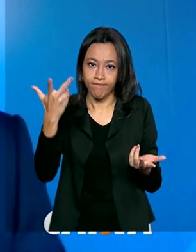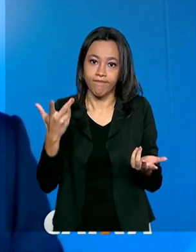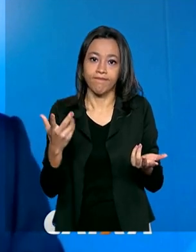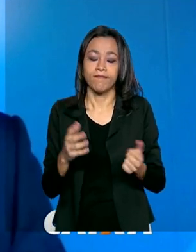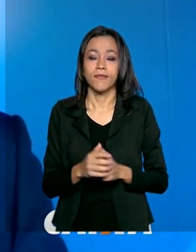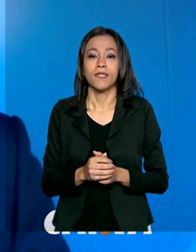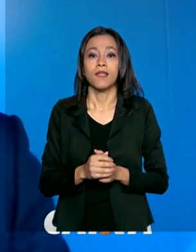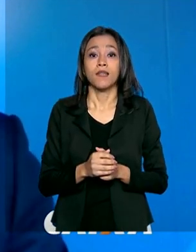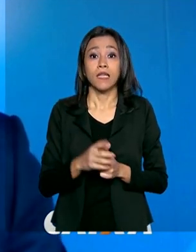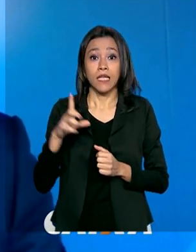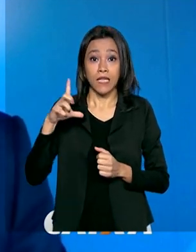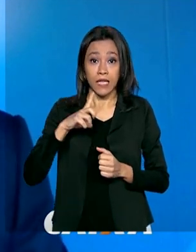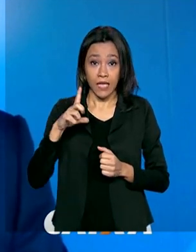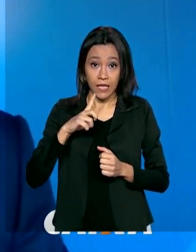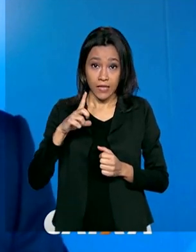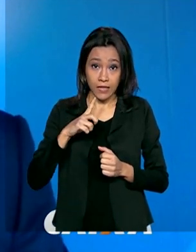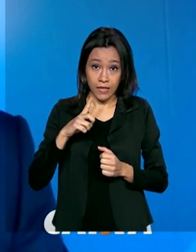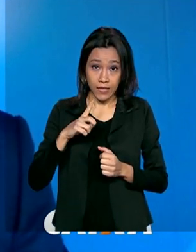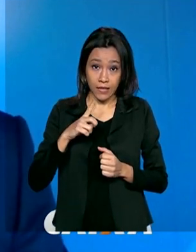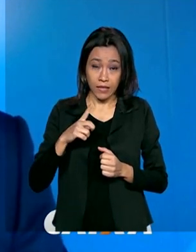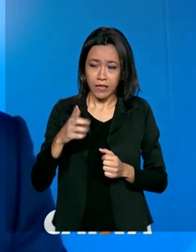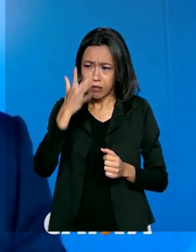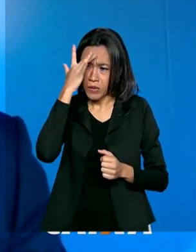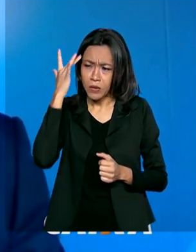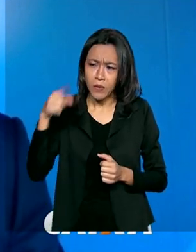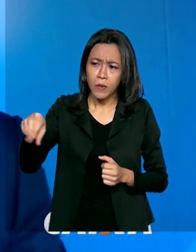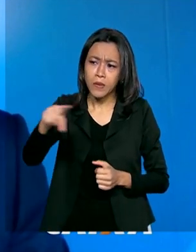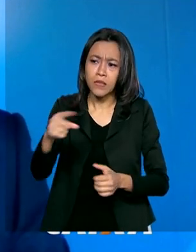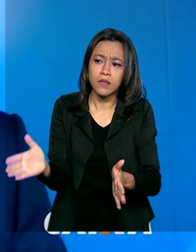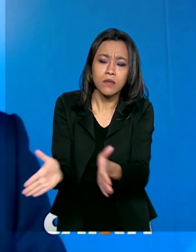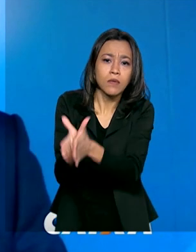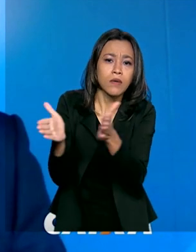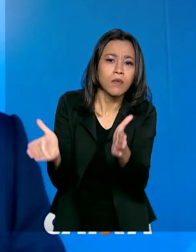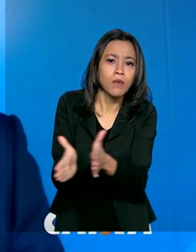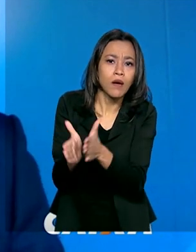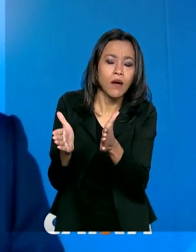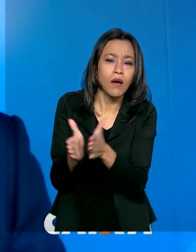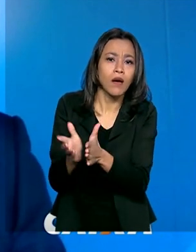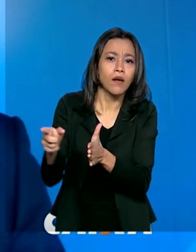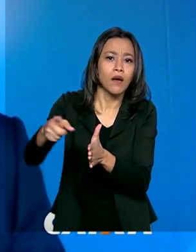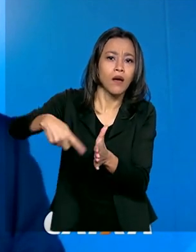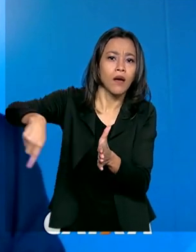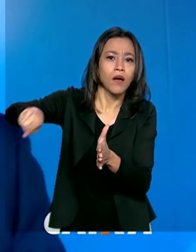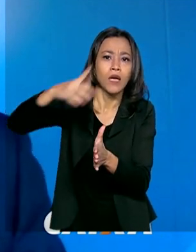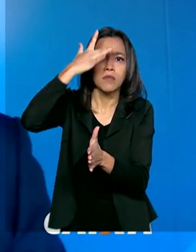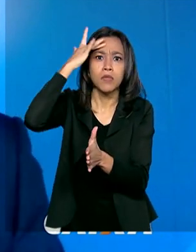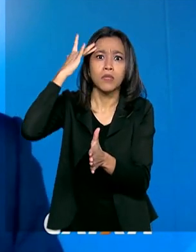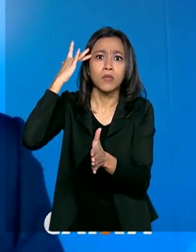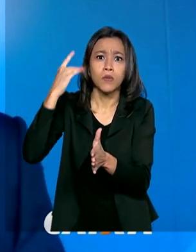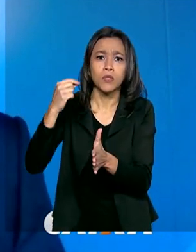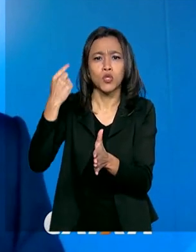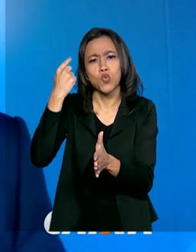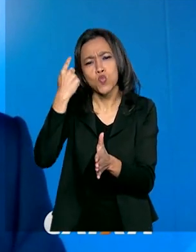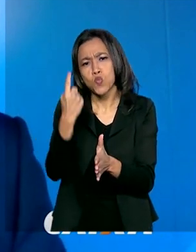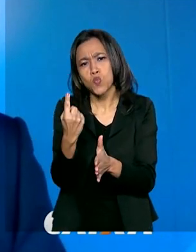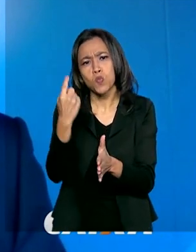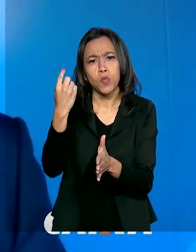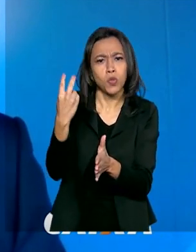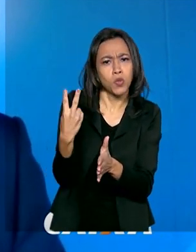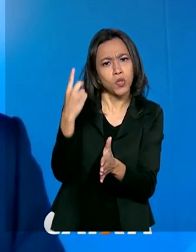tenha, nesta parte mais carente da população, as pessoas indo um ou dois dias ou três dias